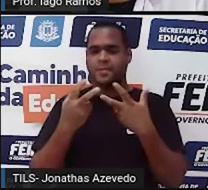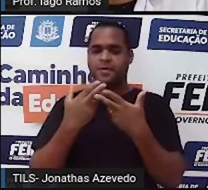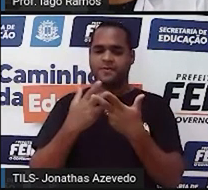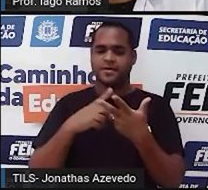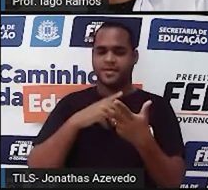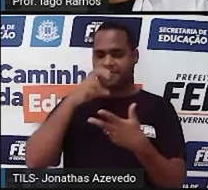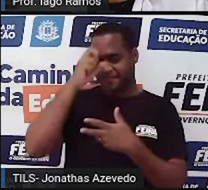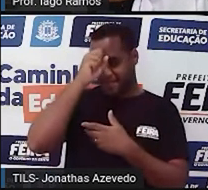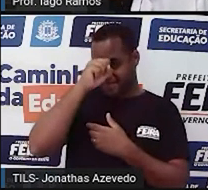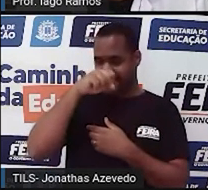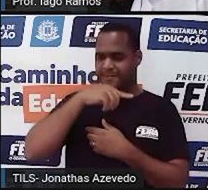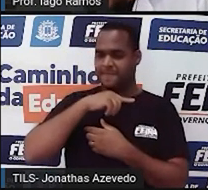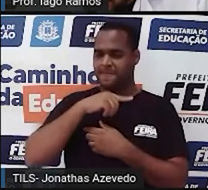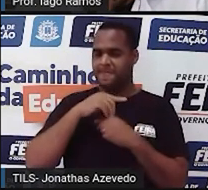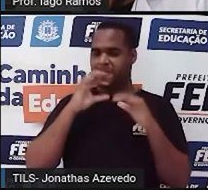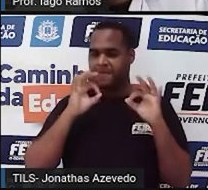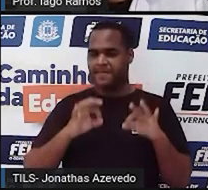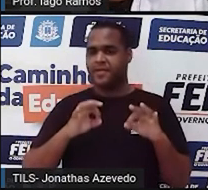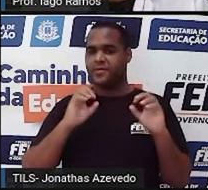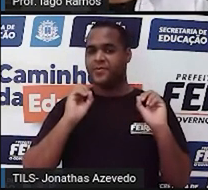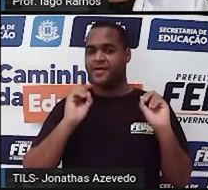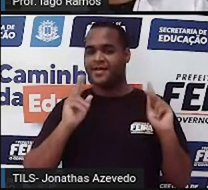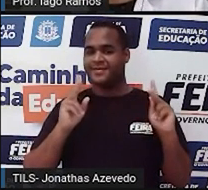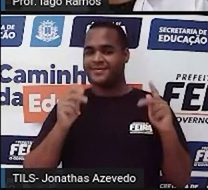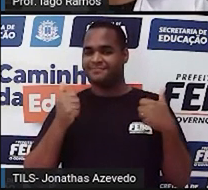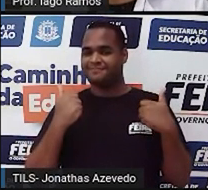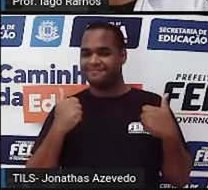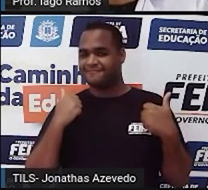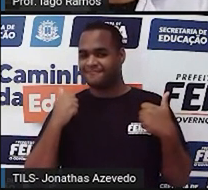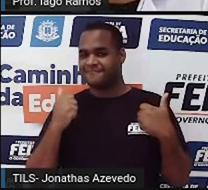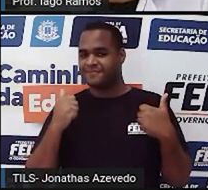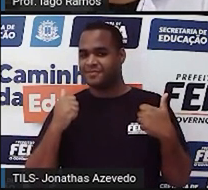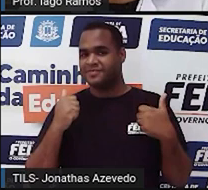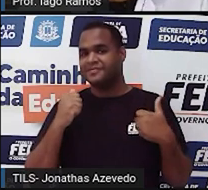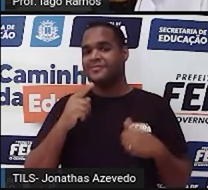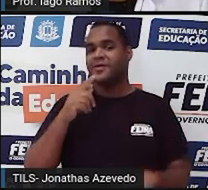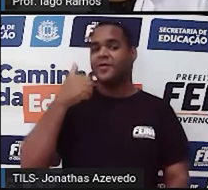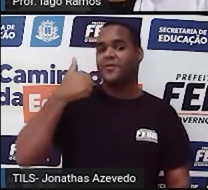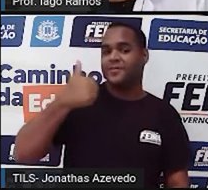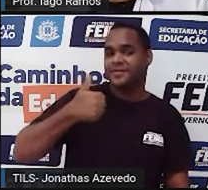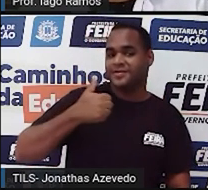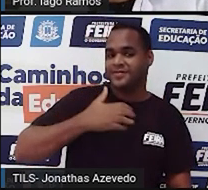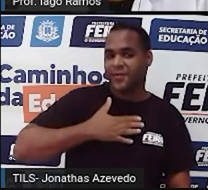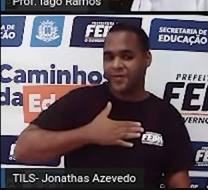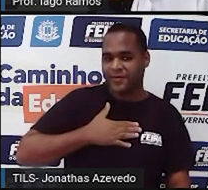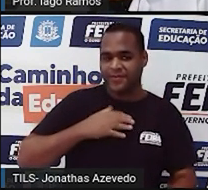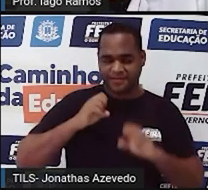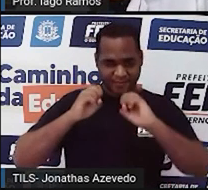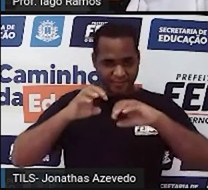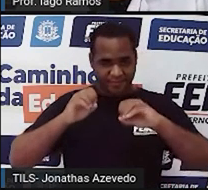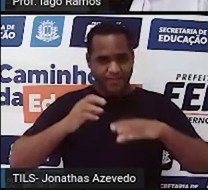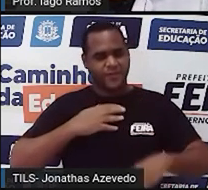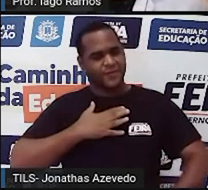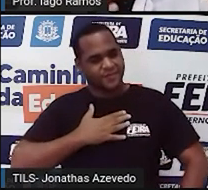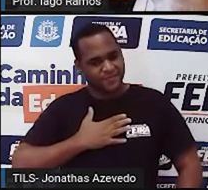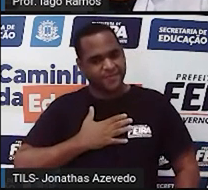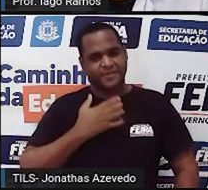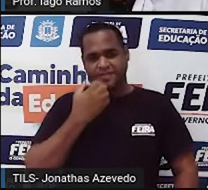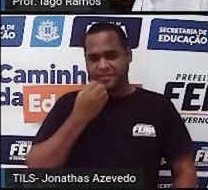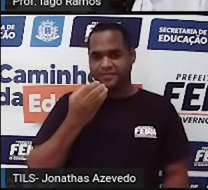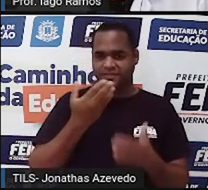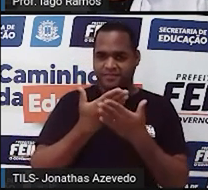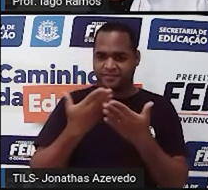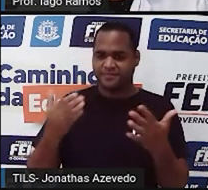aprendeu bastante coisa certo? Bom curtiu a nossa aula curti bastante nós